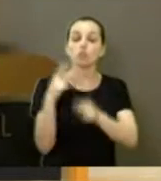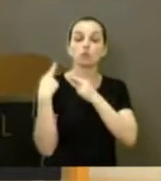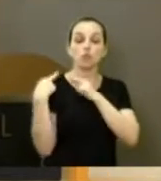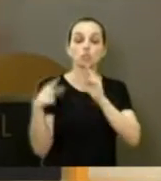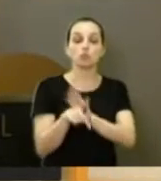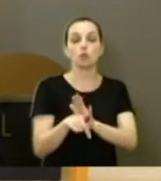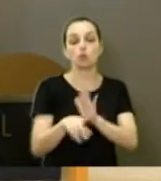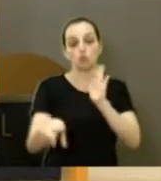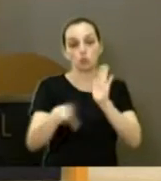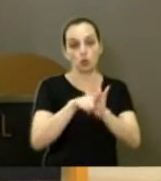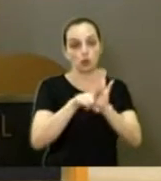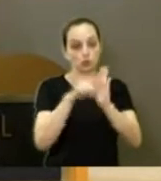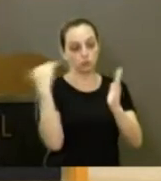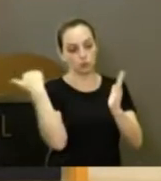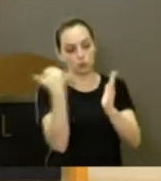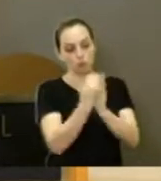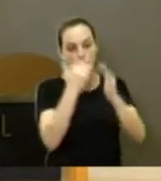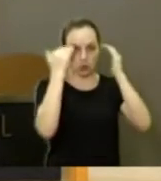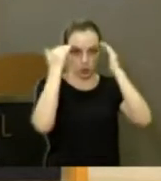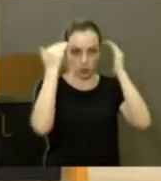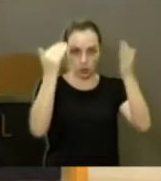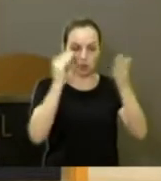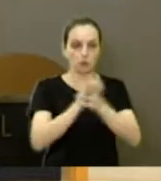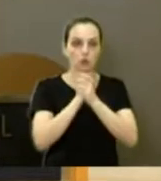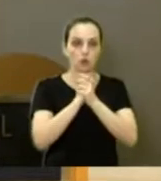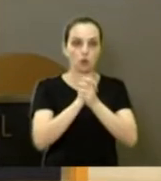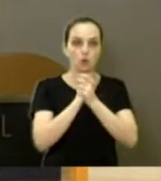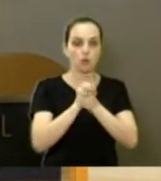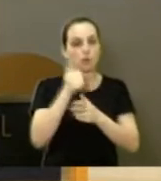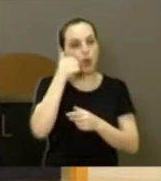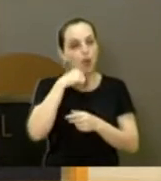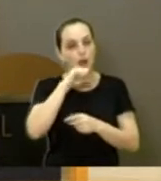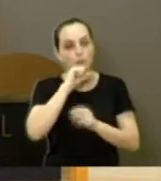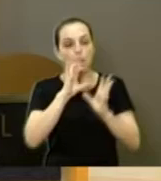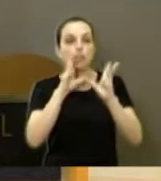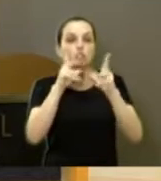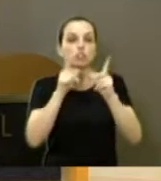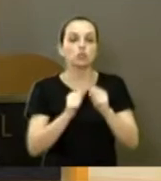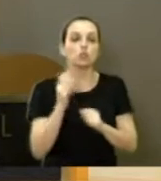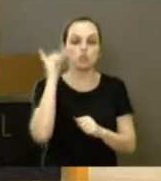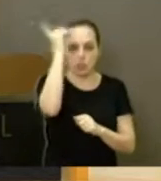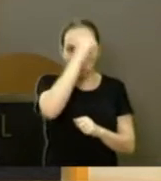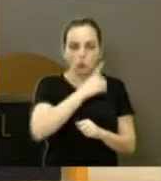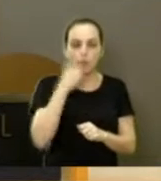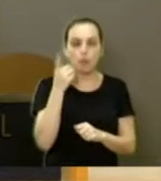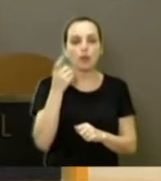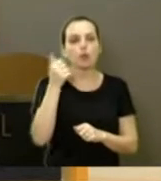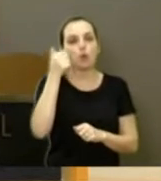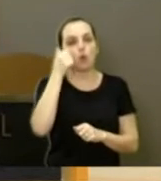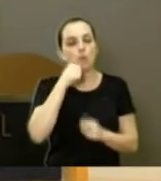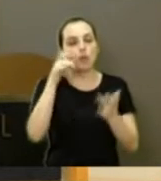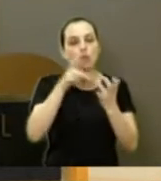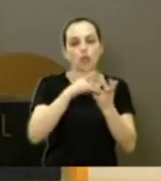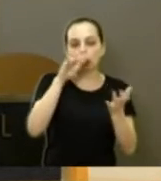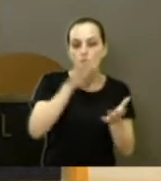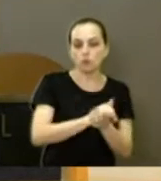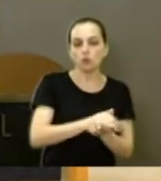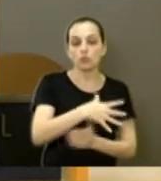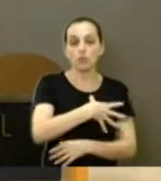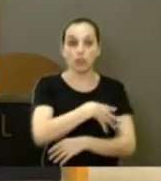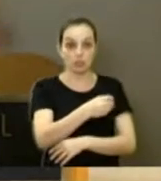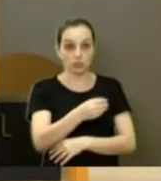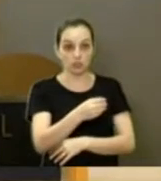legislação para tudo. Obrigado. E quero cumprimentar as mães, no domingo, a minha esposa, minhas filhas,